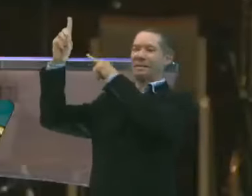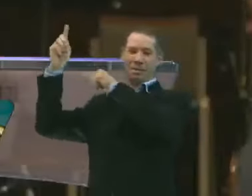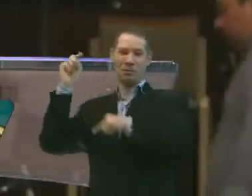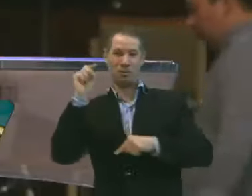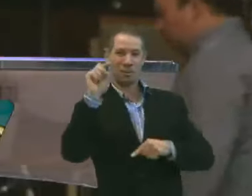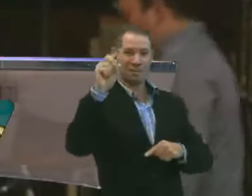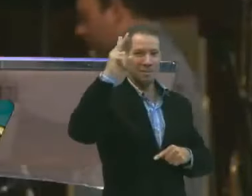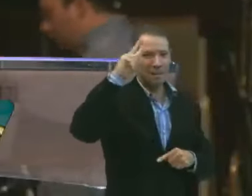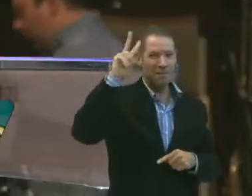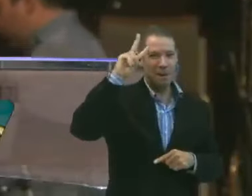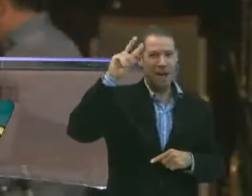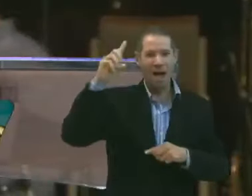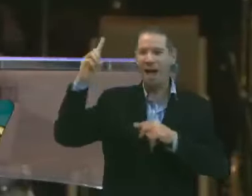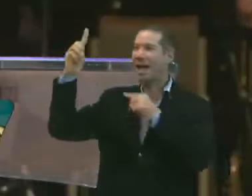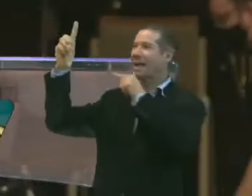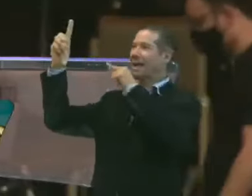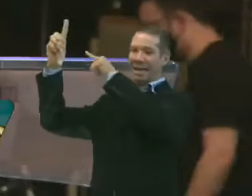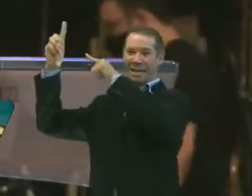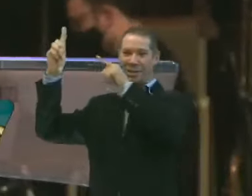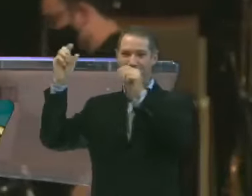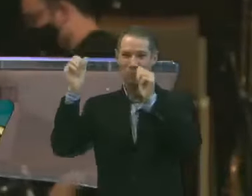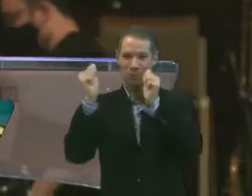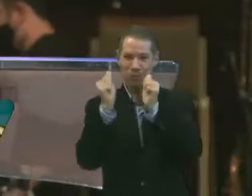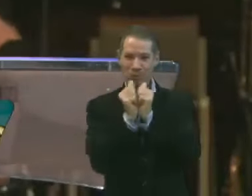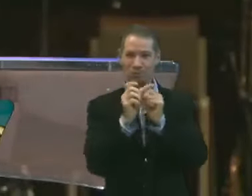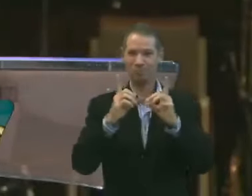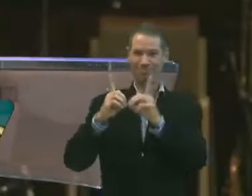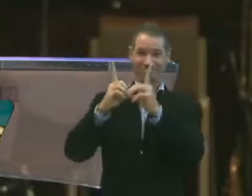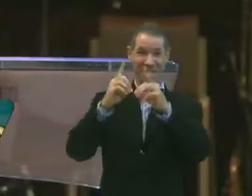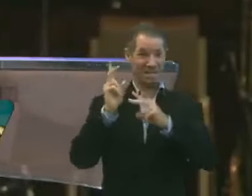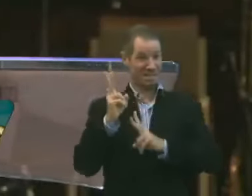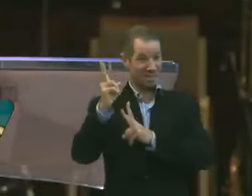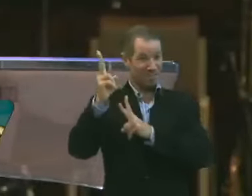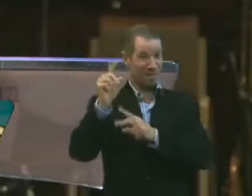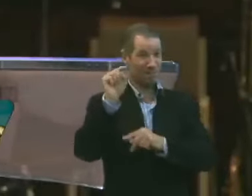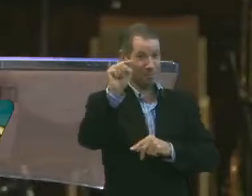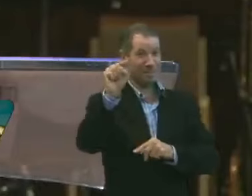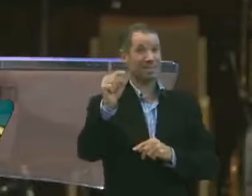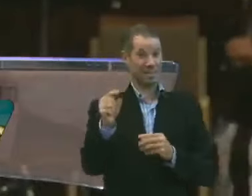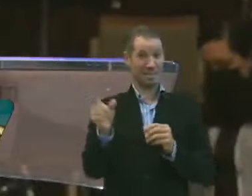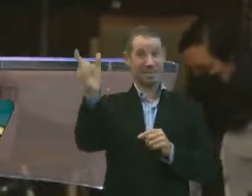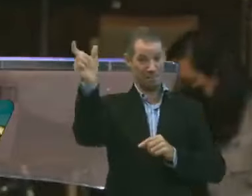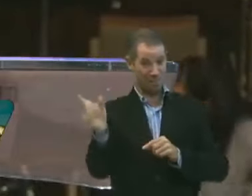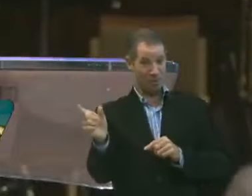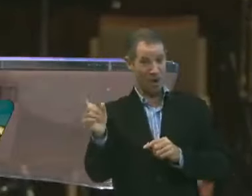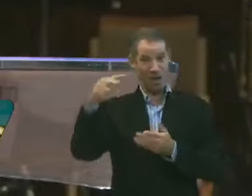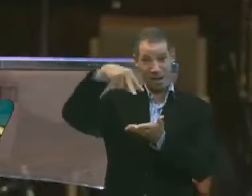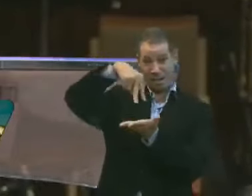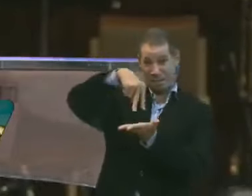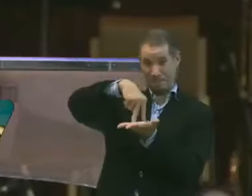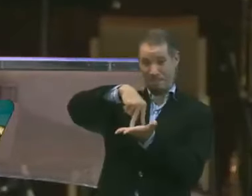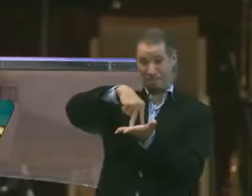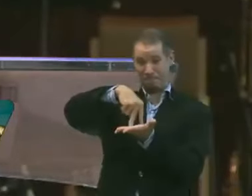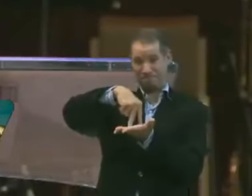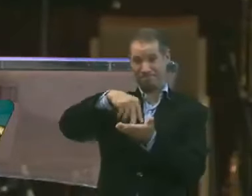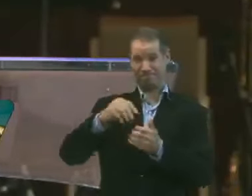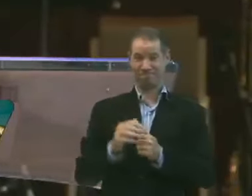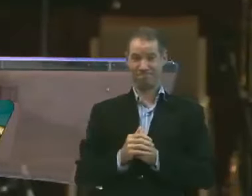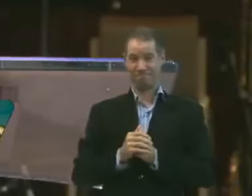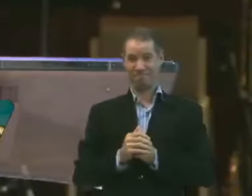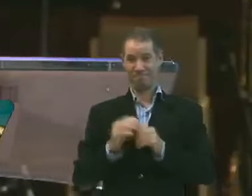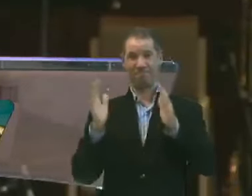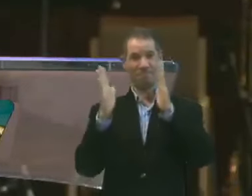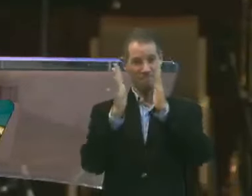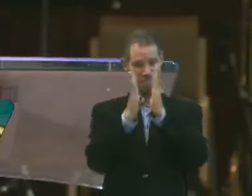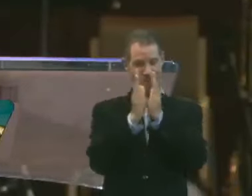lembrar. Que Deus. Está junto com você. Se você é essa pessoa. Se coloca de pé. Onde você está. E